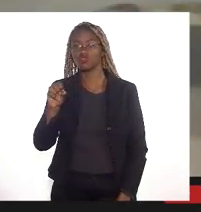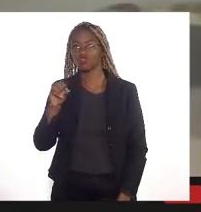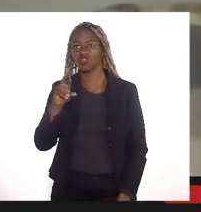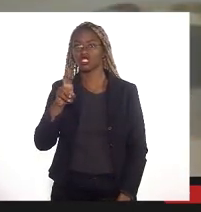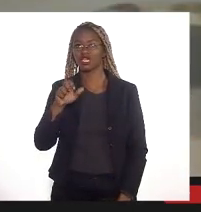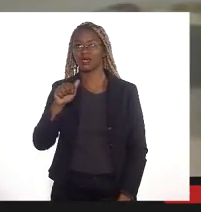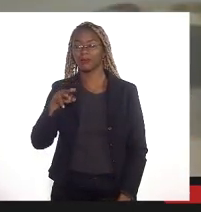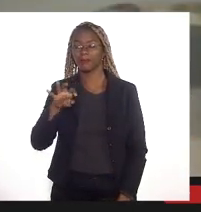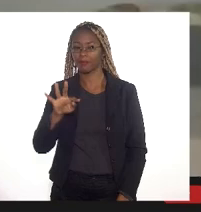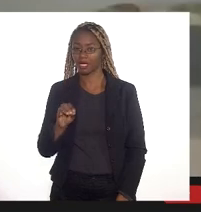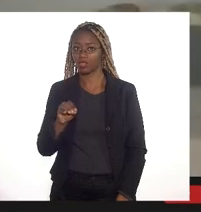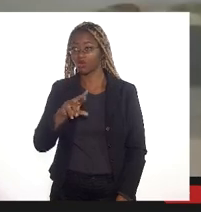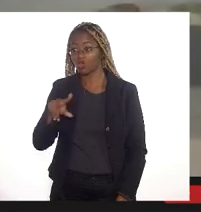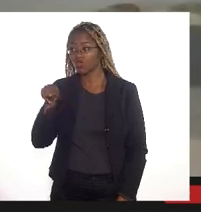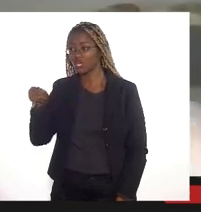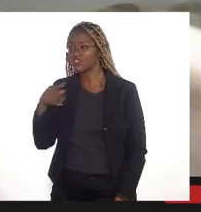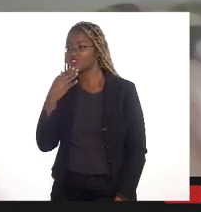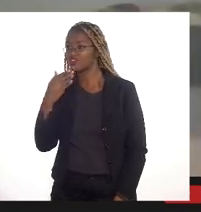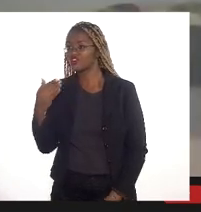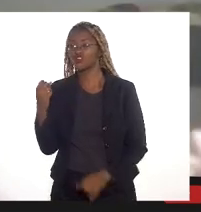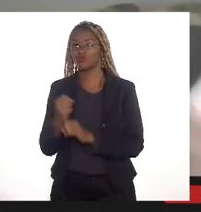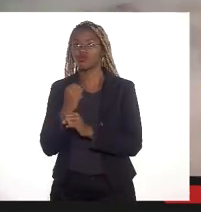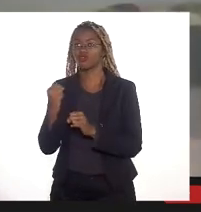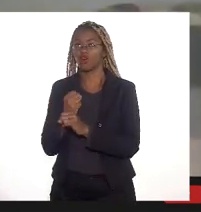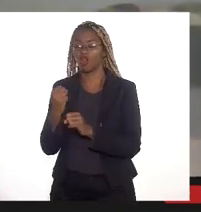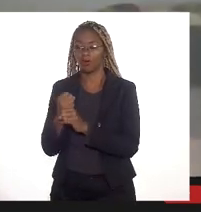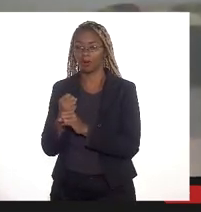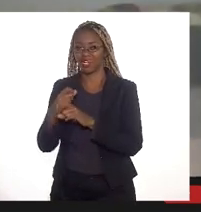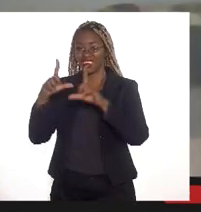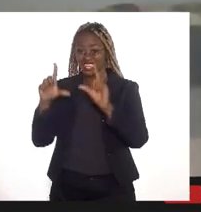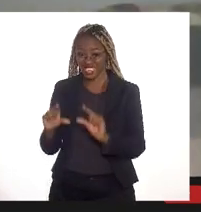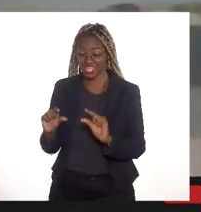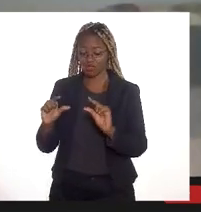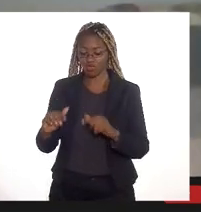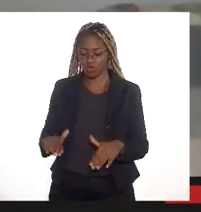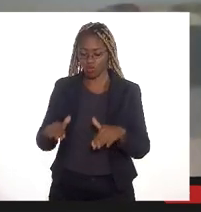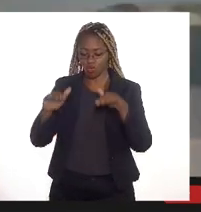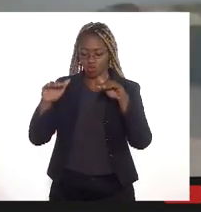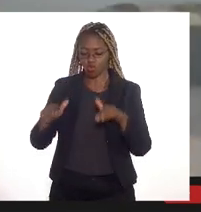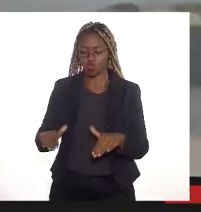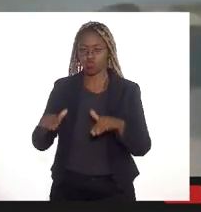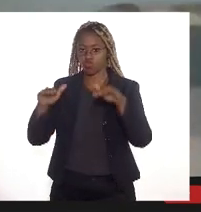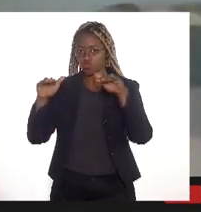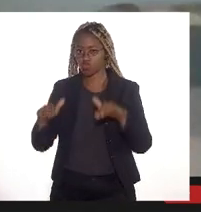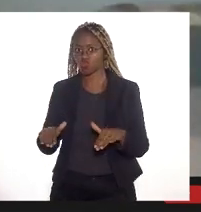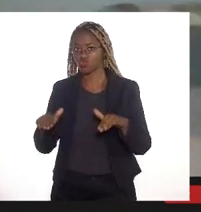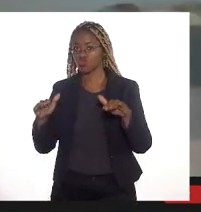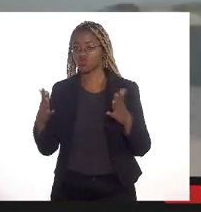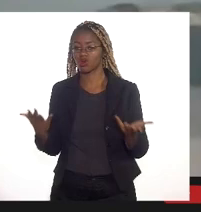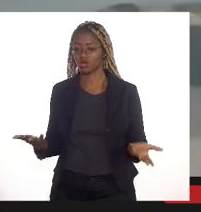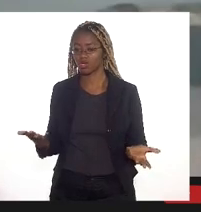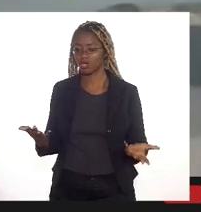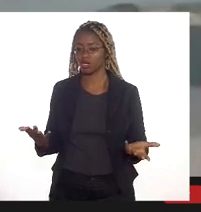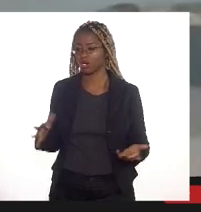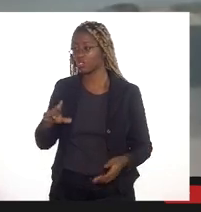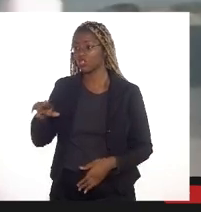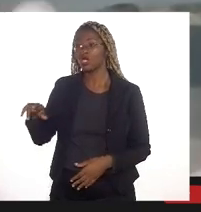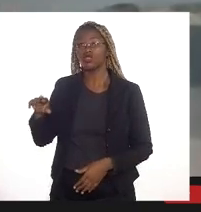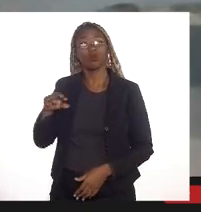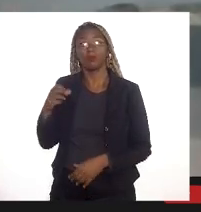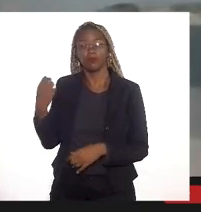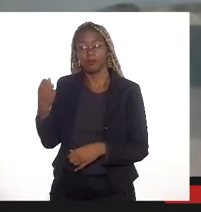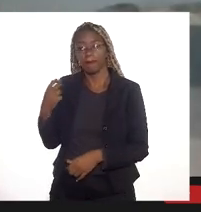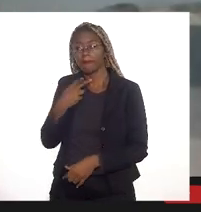é muito melhor para reduzir inundação não construir ou ser a erge naquela área porque você vai